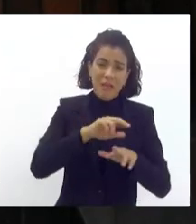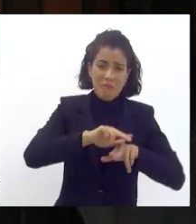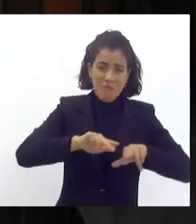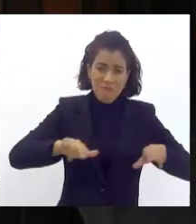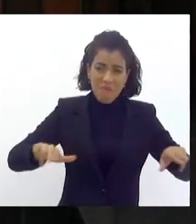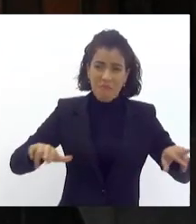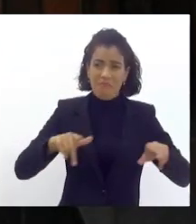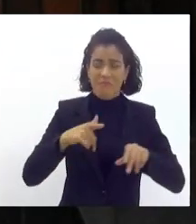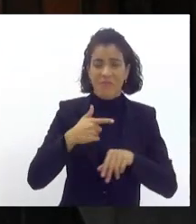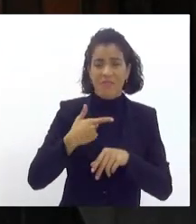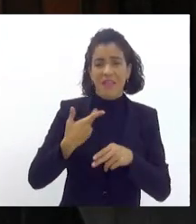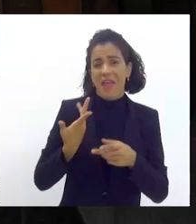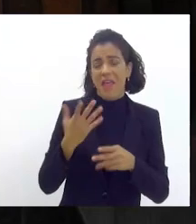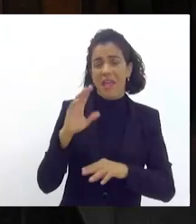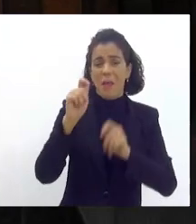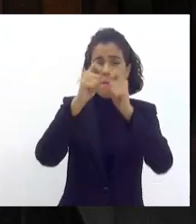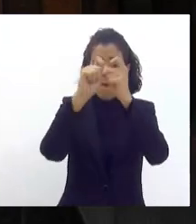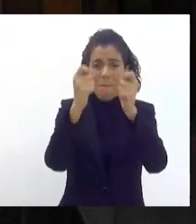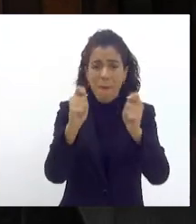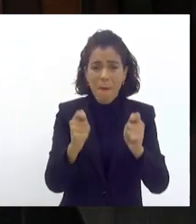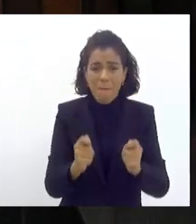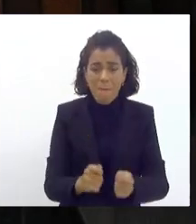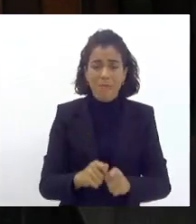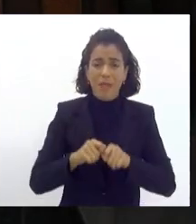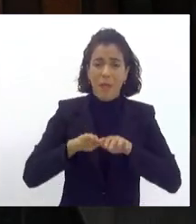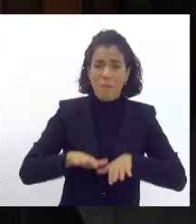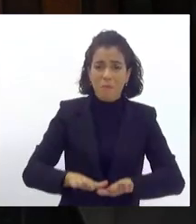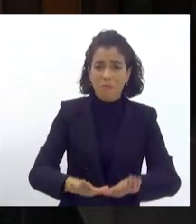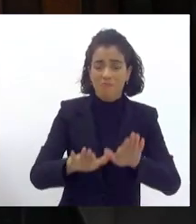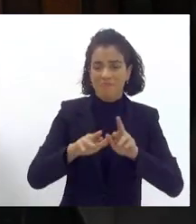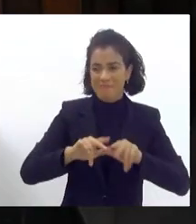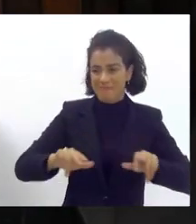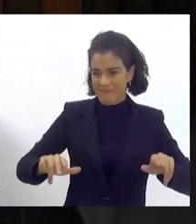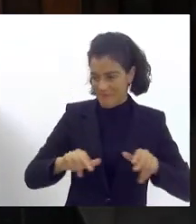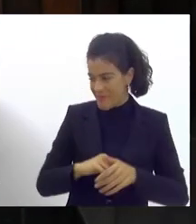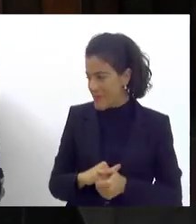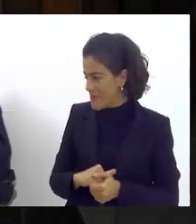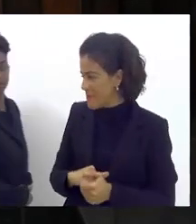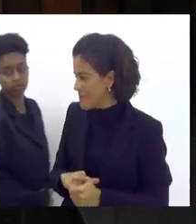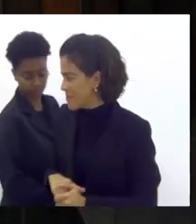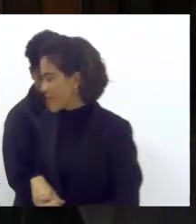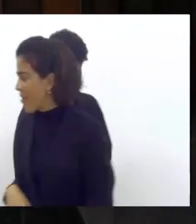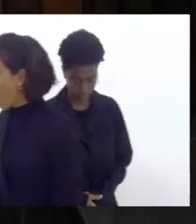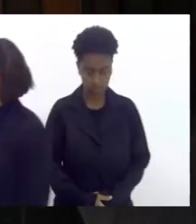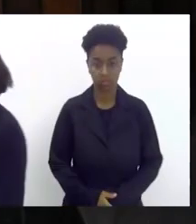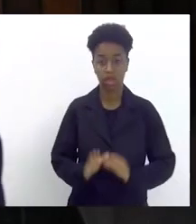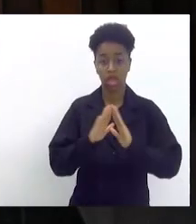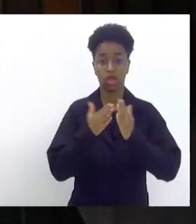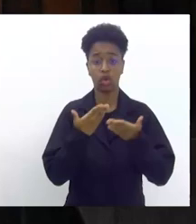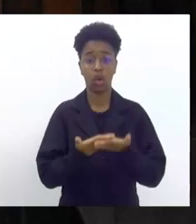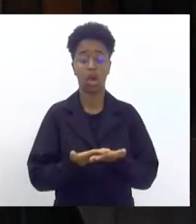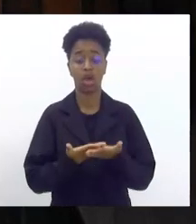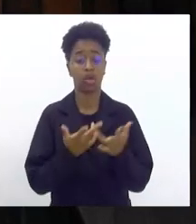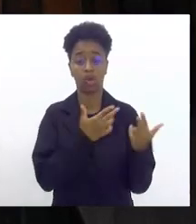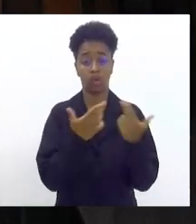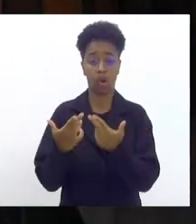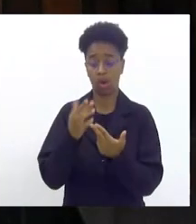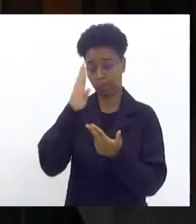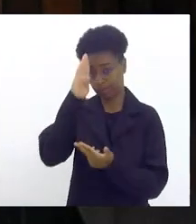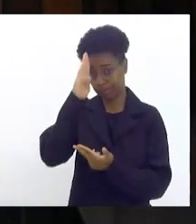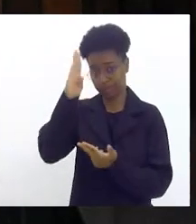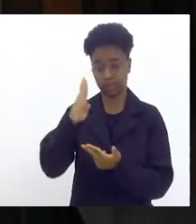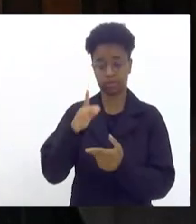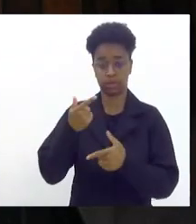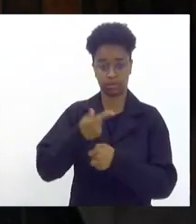ferreiro tem escultores tem bordadeira costureira como é uma escola grande e eu vi esse projeto